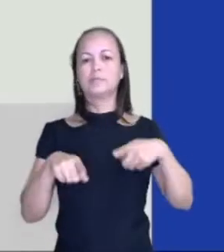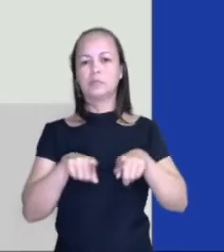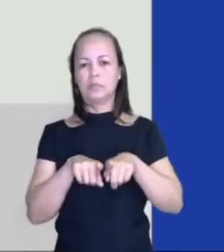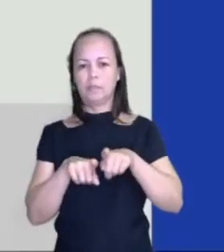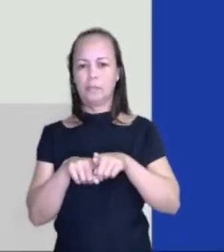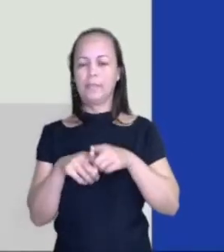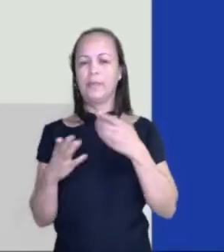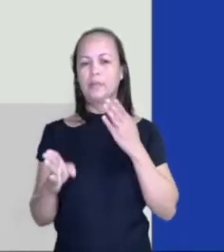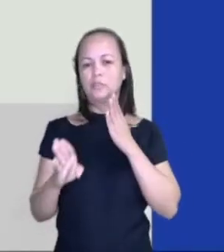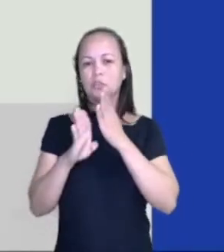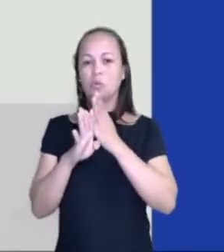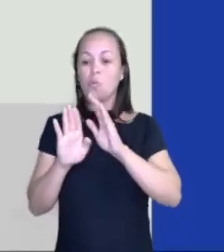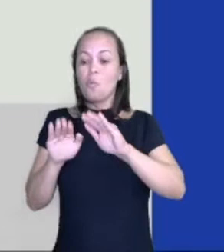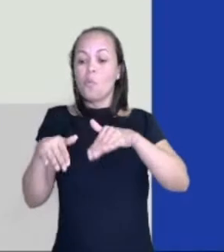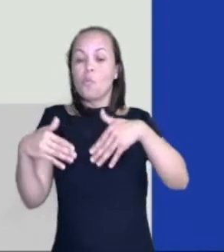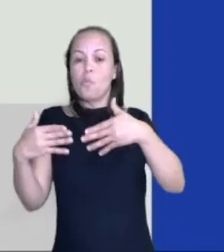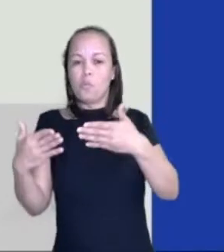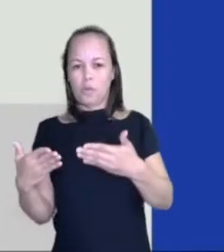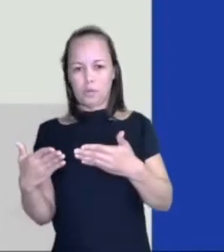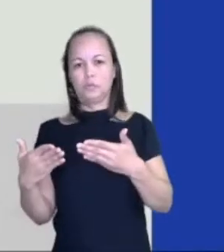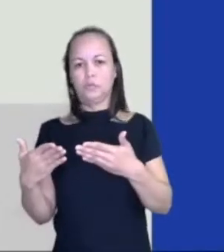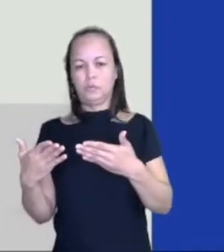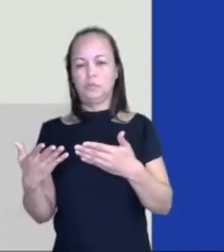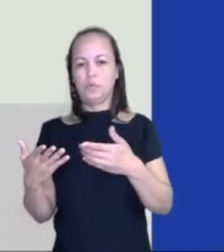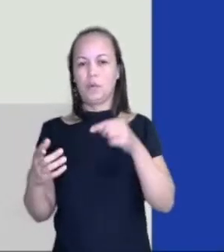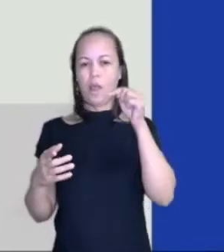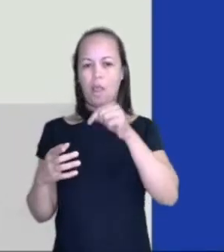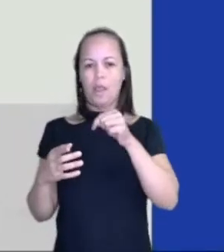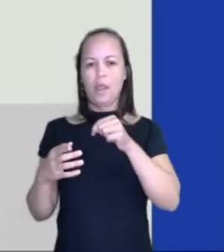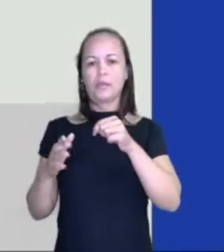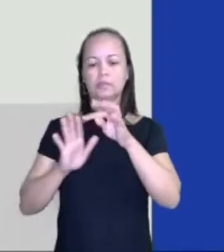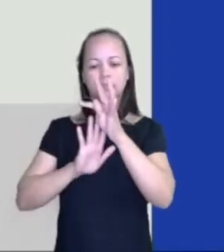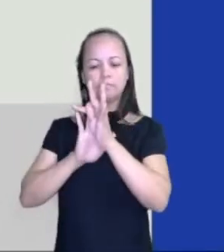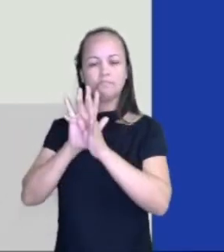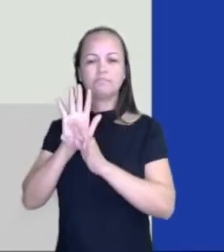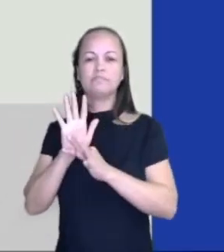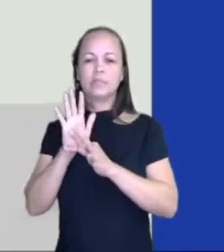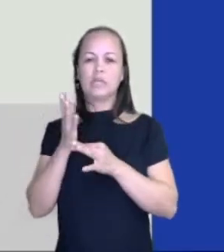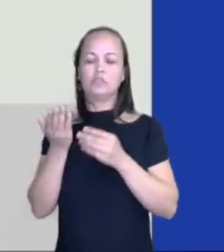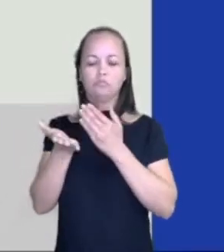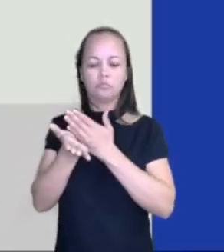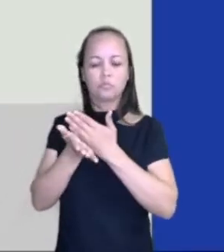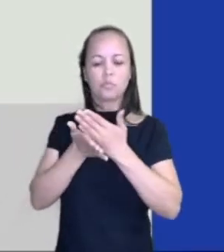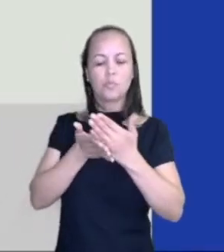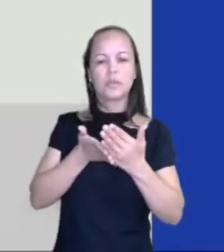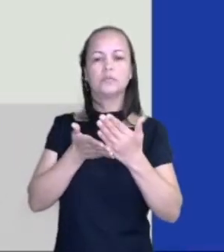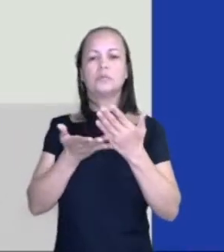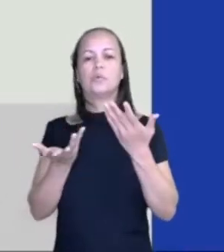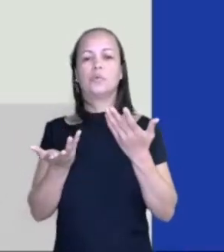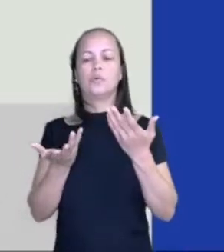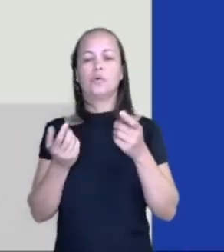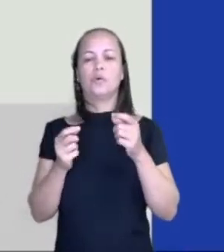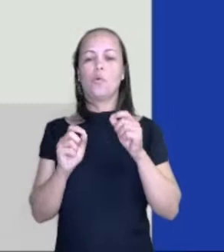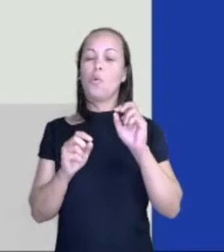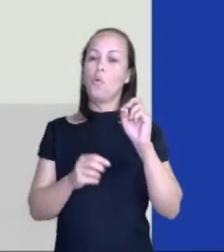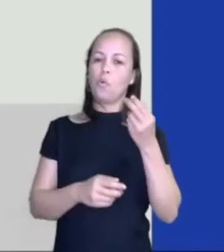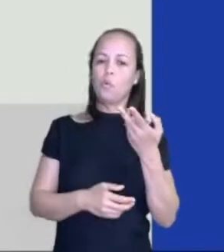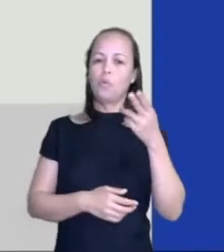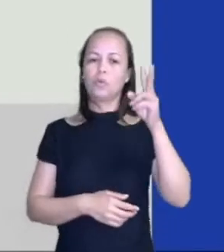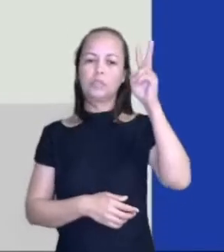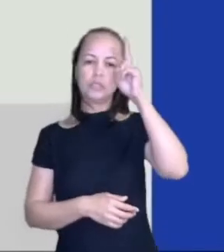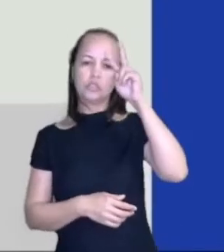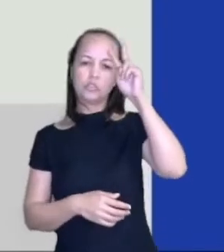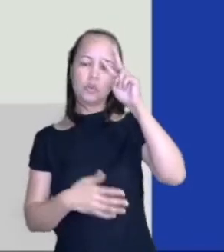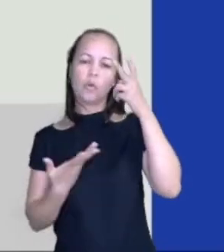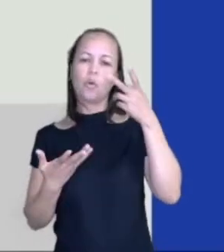descobre quando essa obra teve início, ou quando essa história, em que